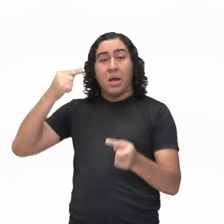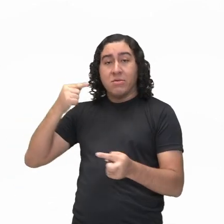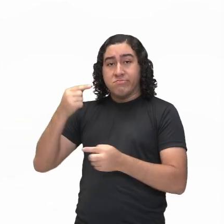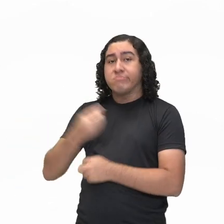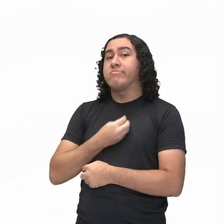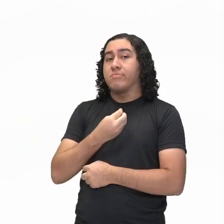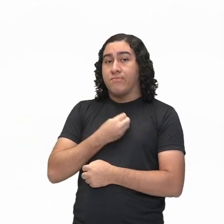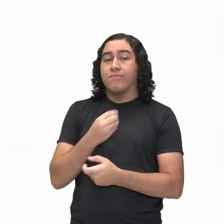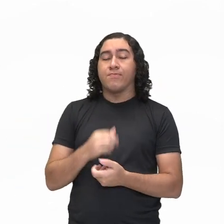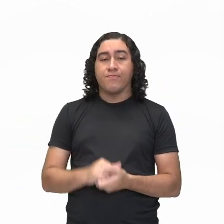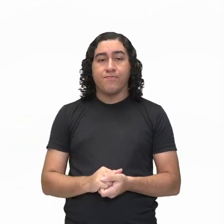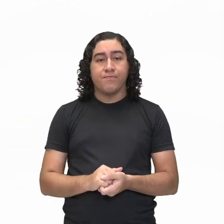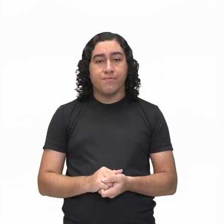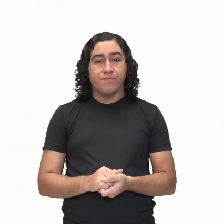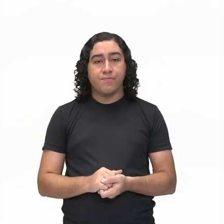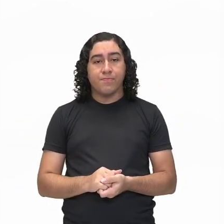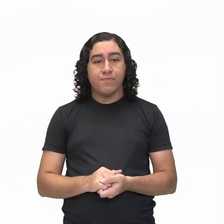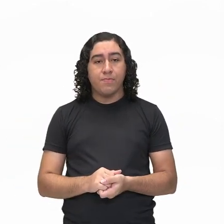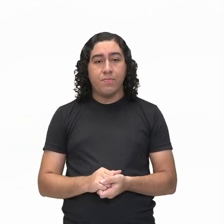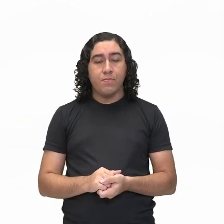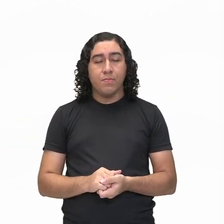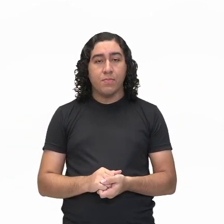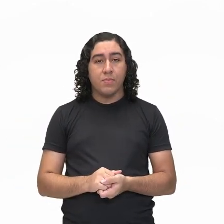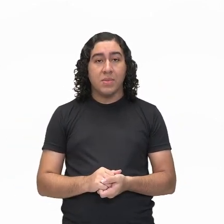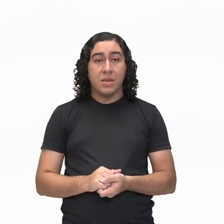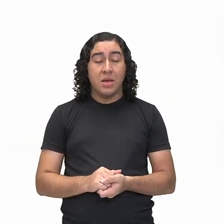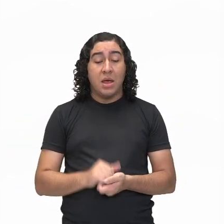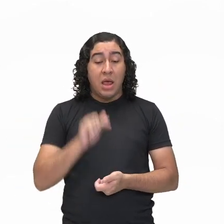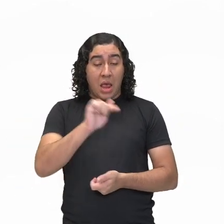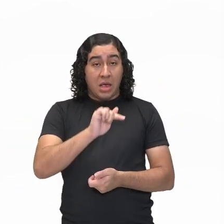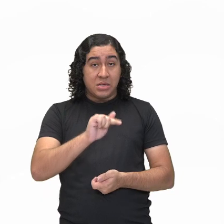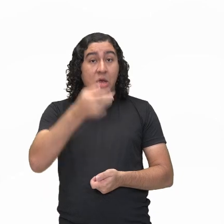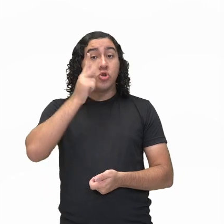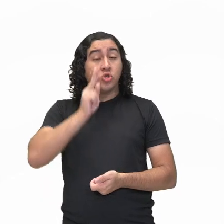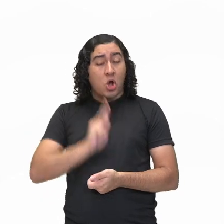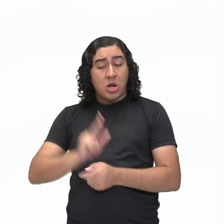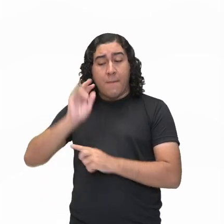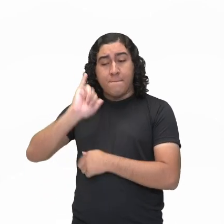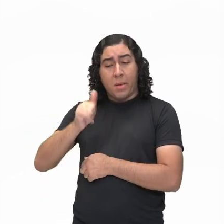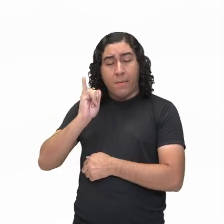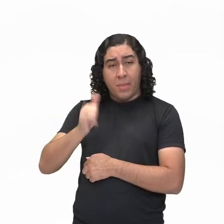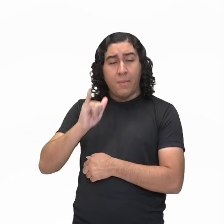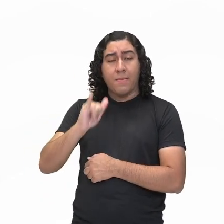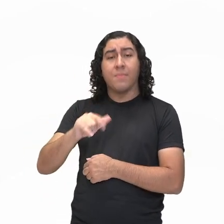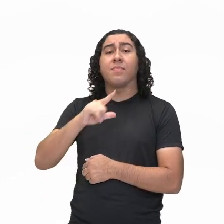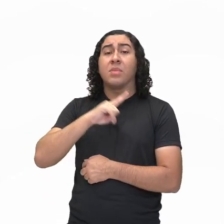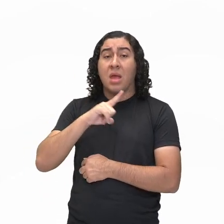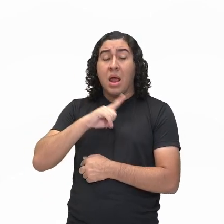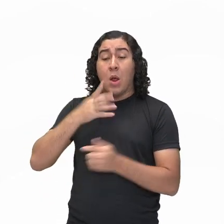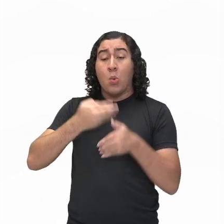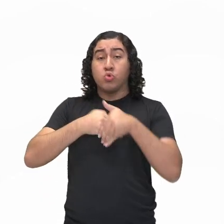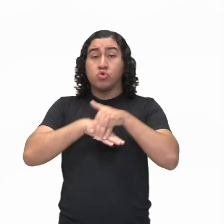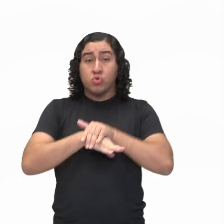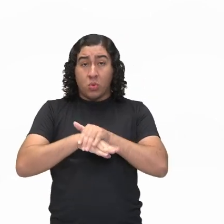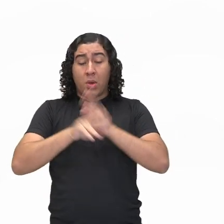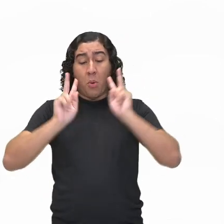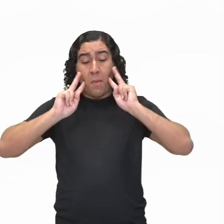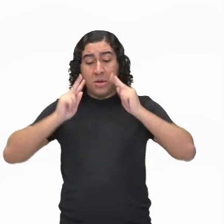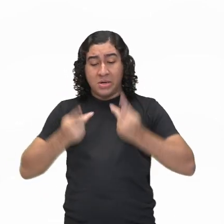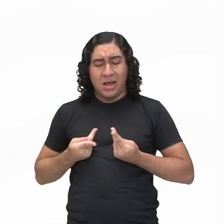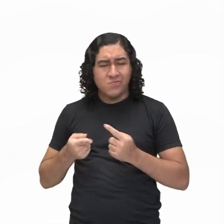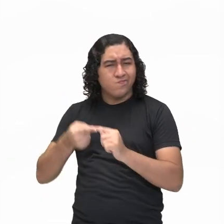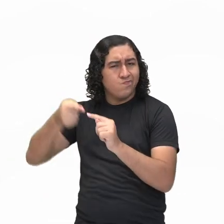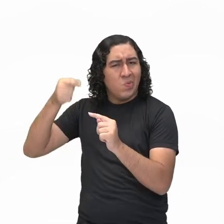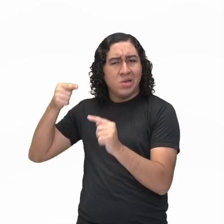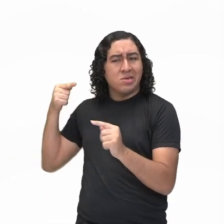remota. Então, o ato de contar histórias acompanha a humanidade desde os primórdios, como vocês podem ver aí